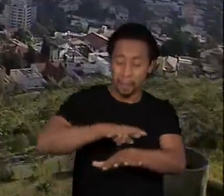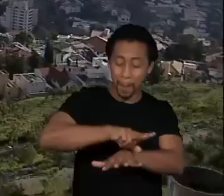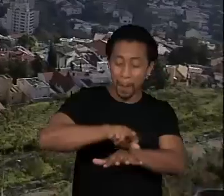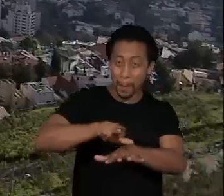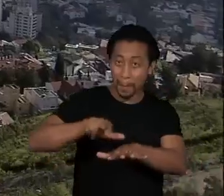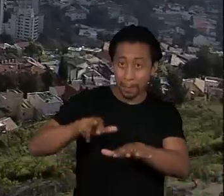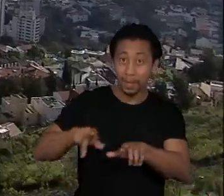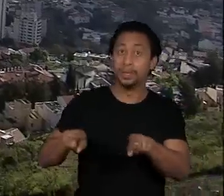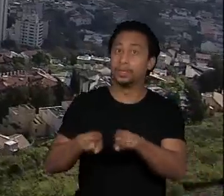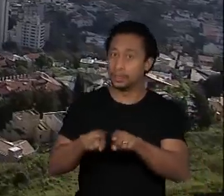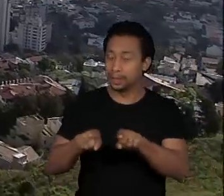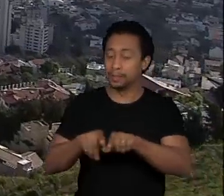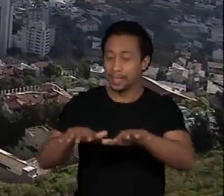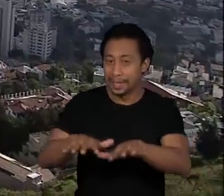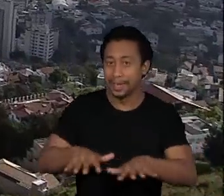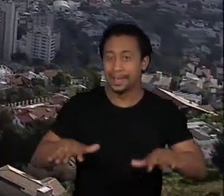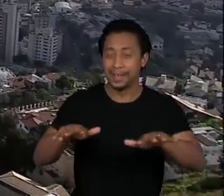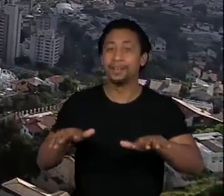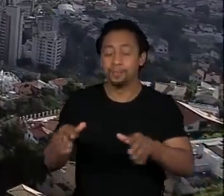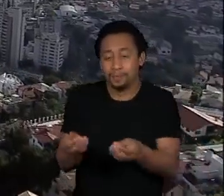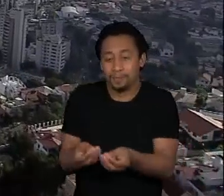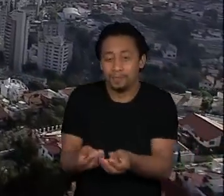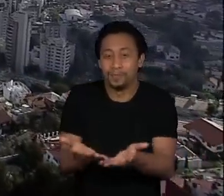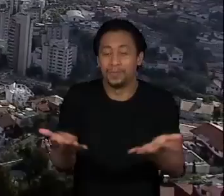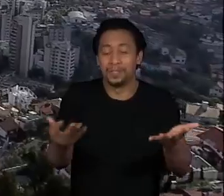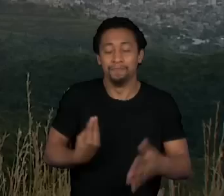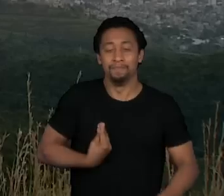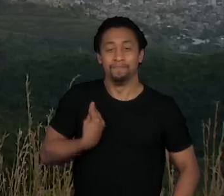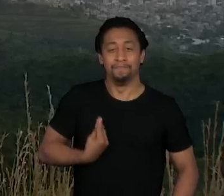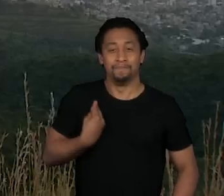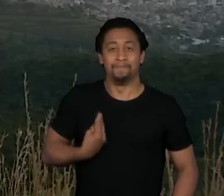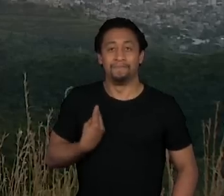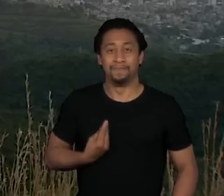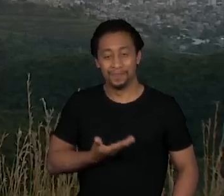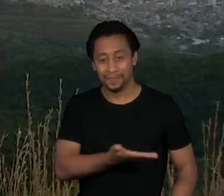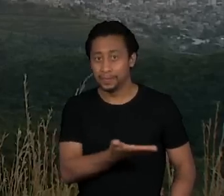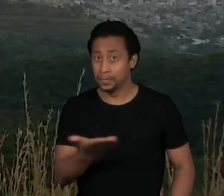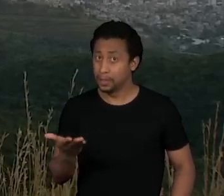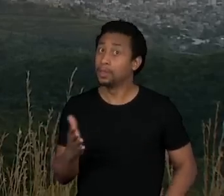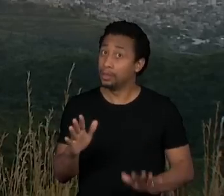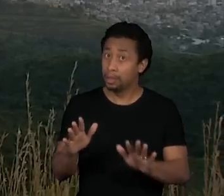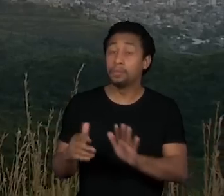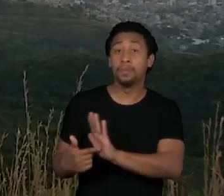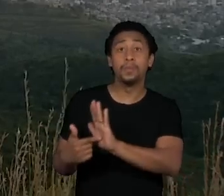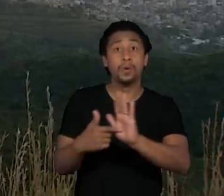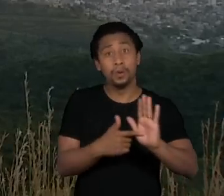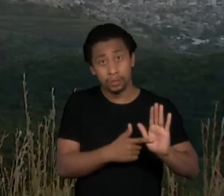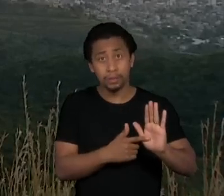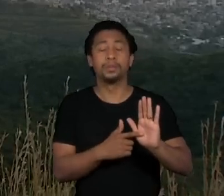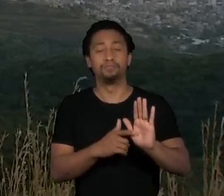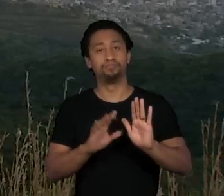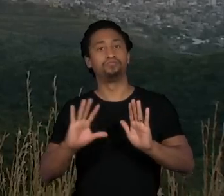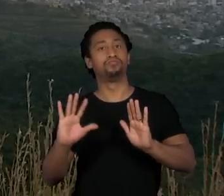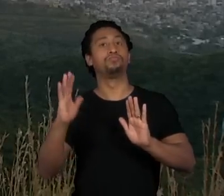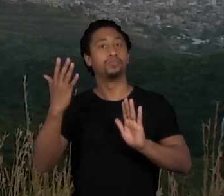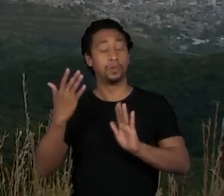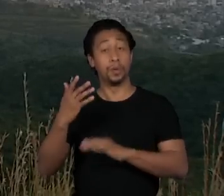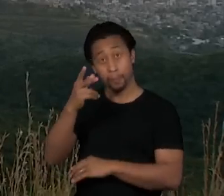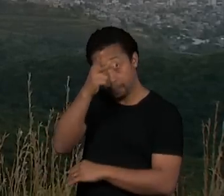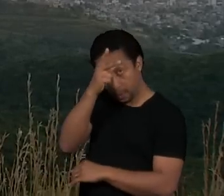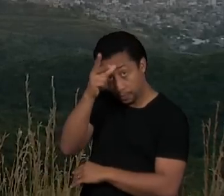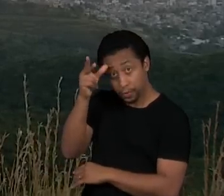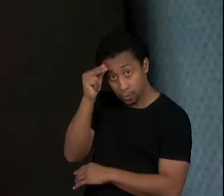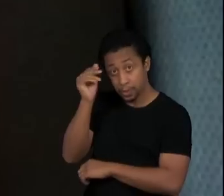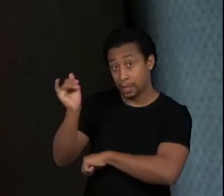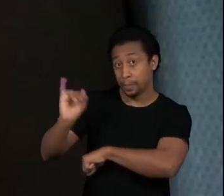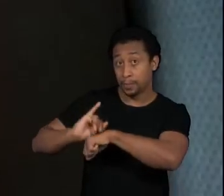ecossistêmicos para a população. Tanto que uma parte dela também foi tombada pela prefeitura da